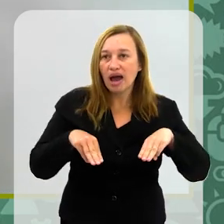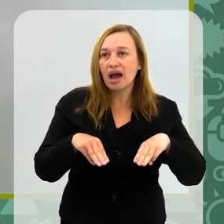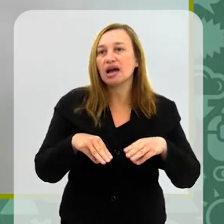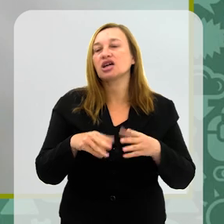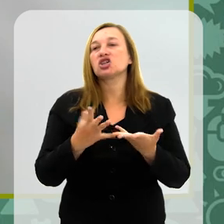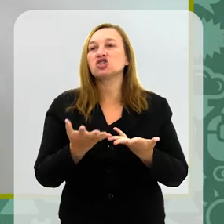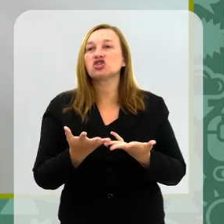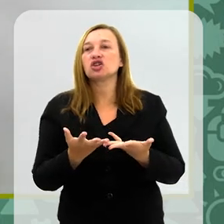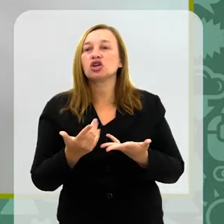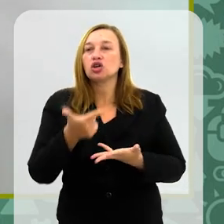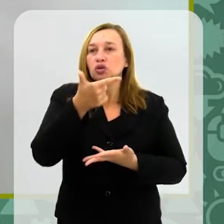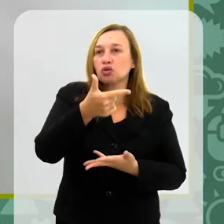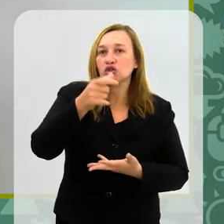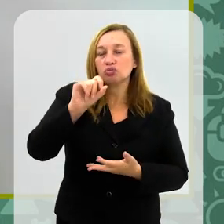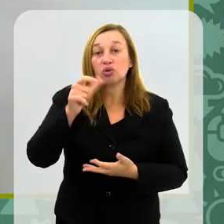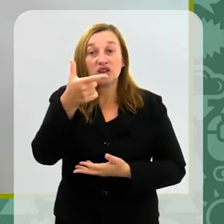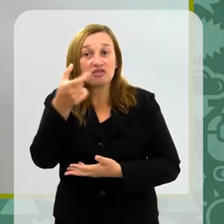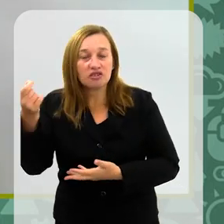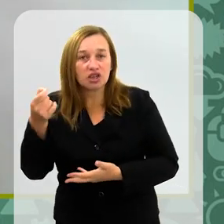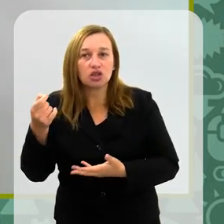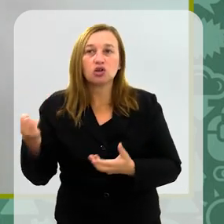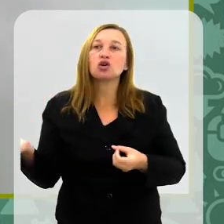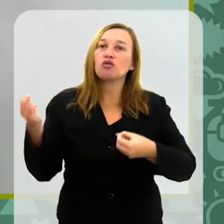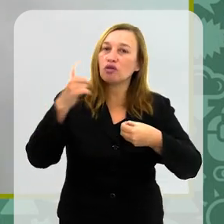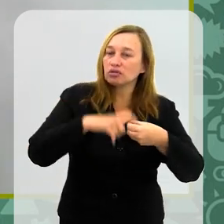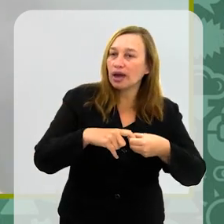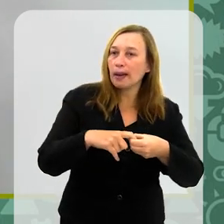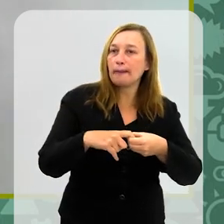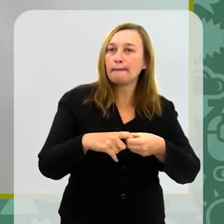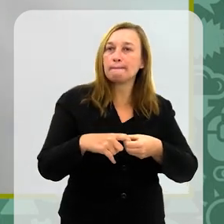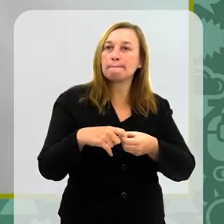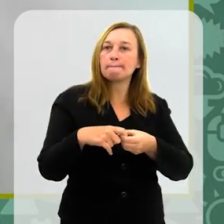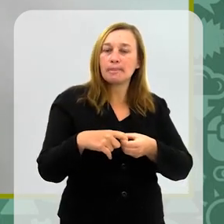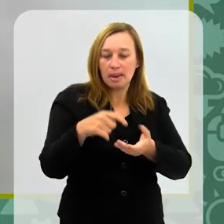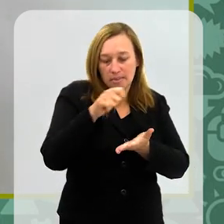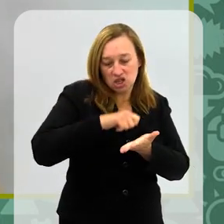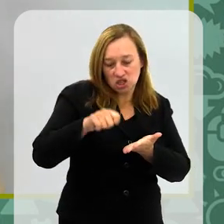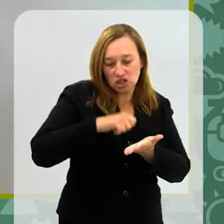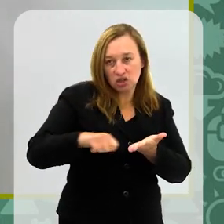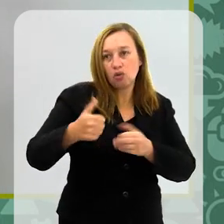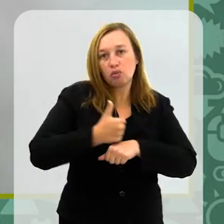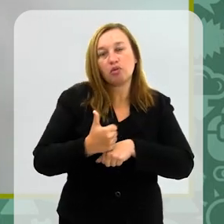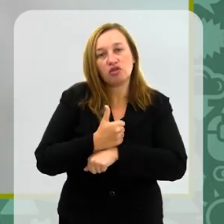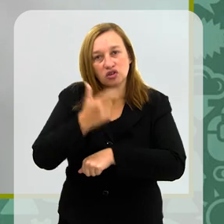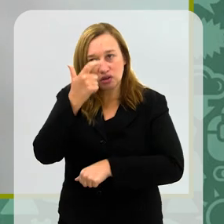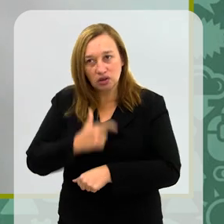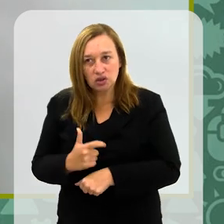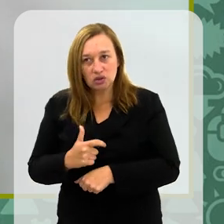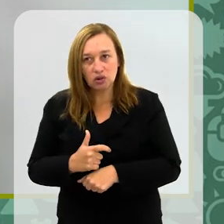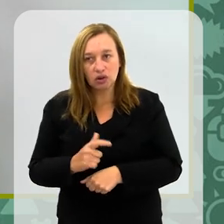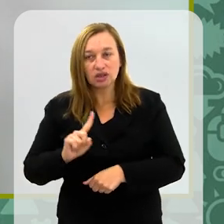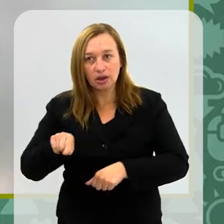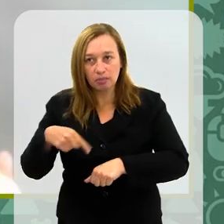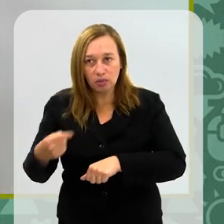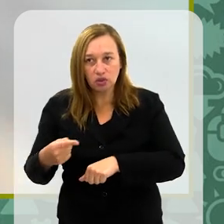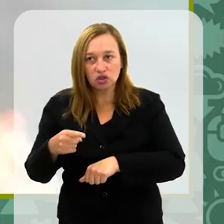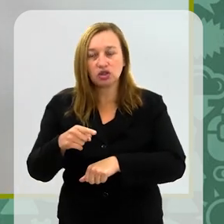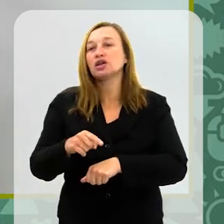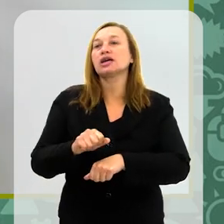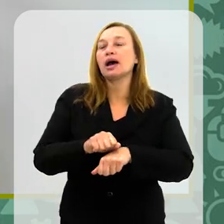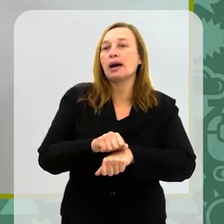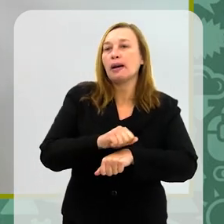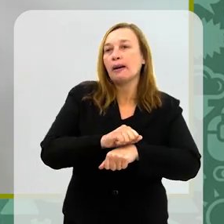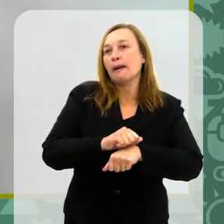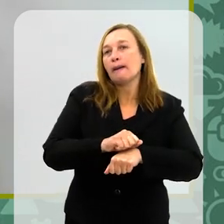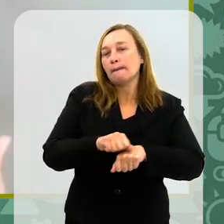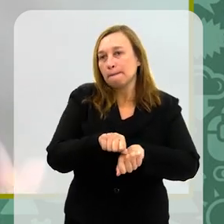E aí, só em 2020, que eu voltei para a escrita de uma forma um pouco mais profissional mesmo, né? Teve a pandemia, e aí eu comecei a ficar